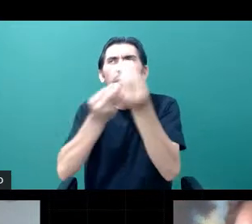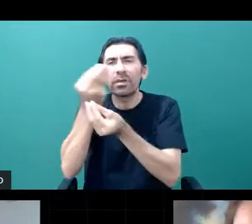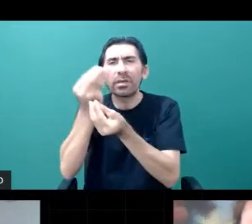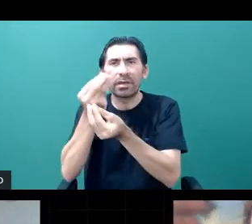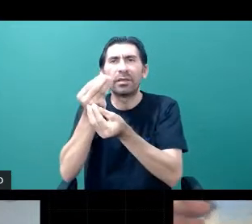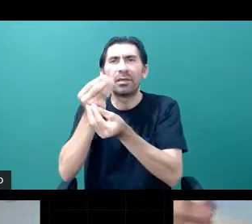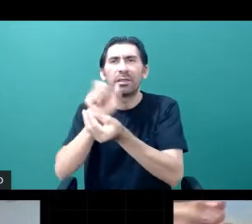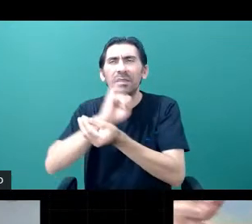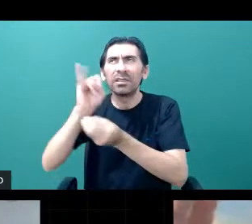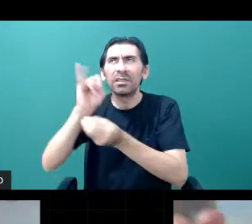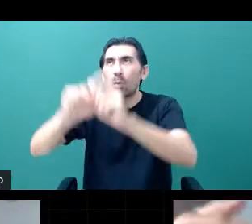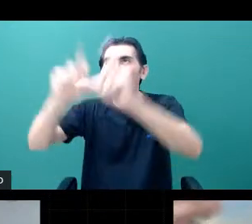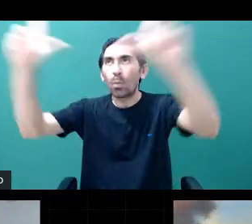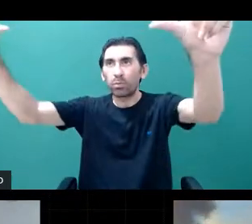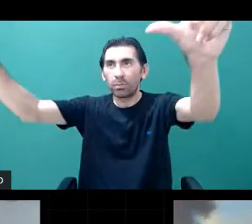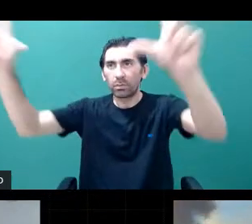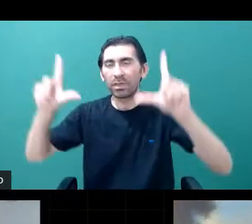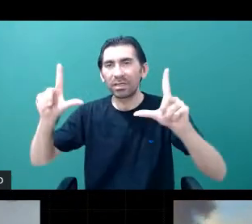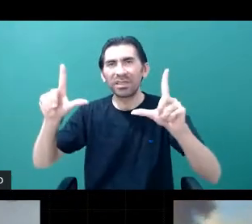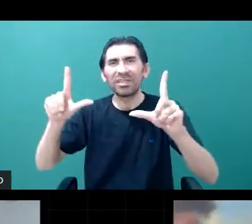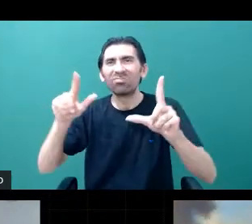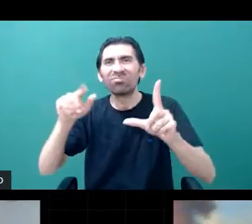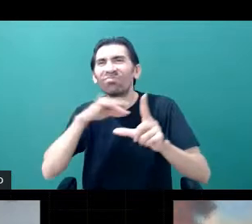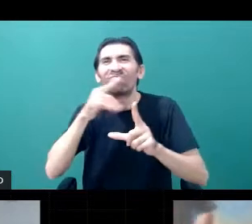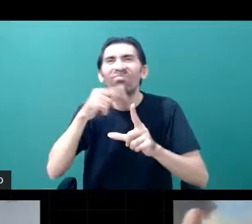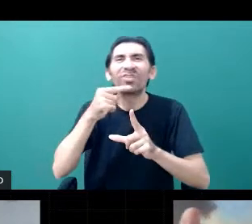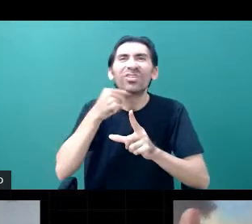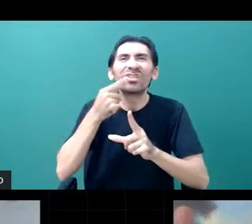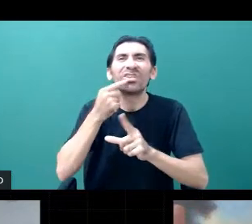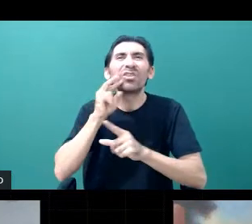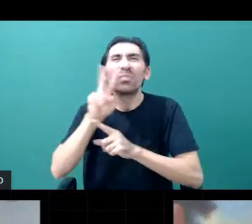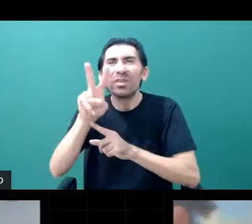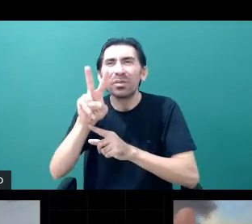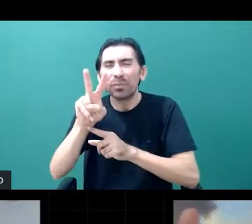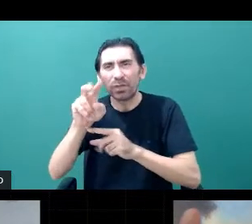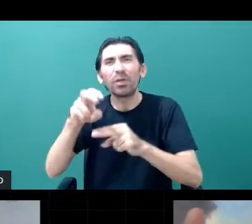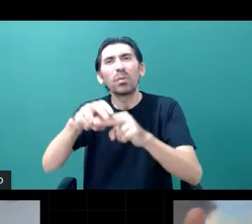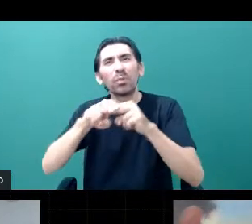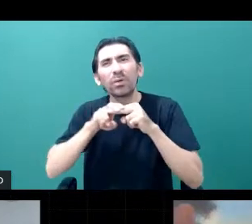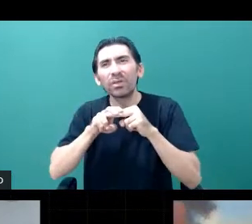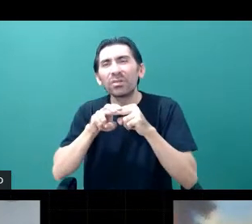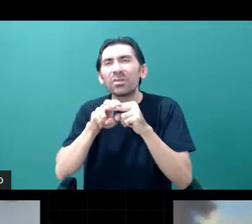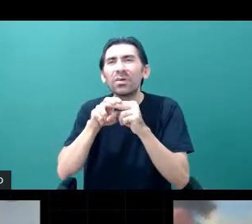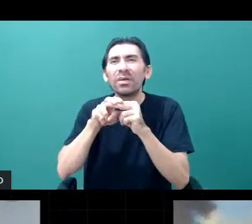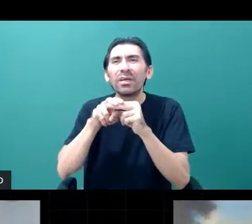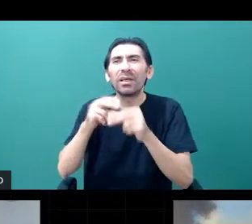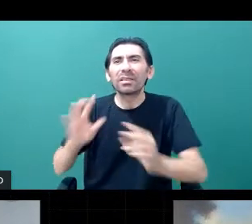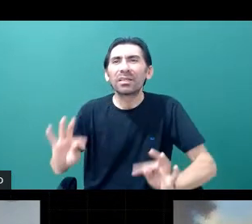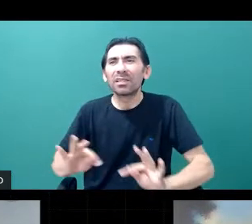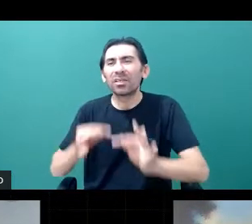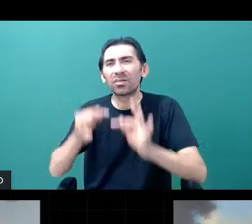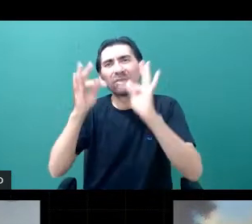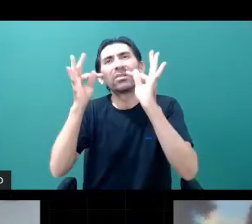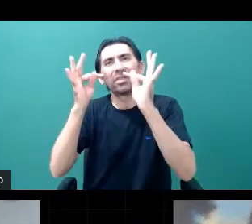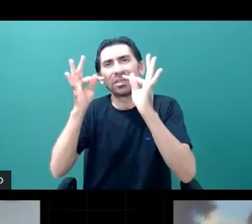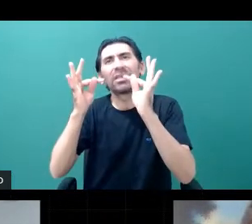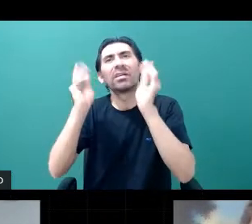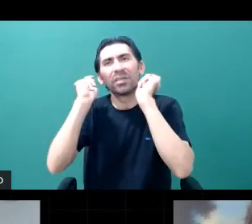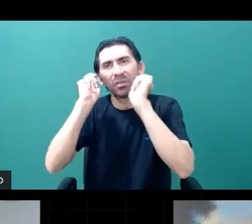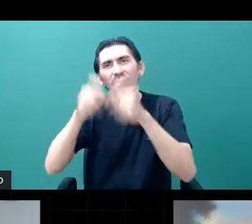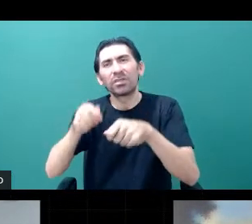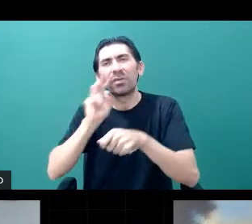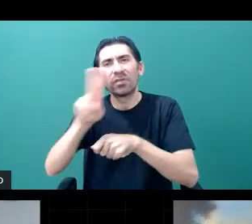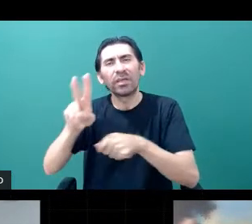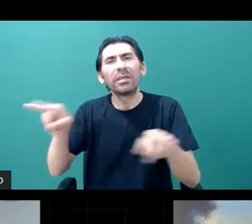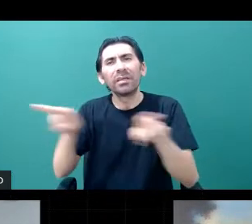sempre é disponível. Então, é importante que você tenha essas tecnologias de machine learning e, muito, muito recentemente,